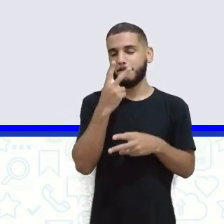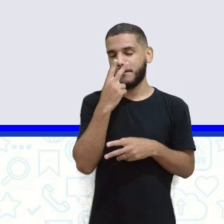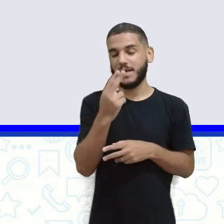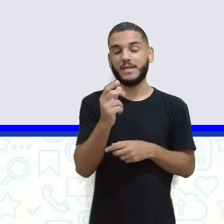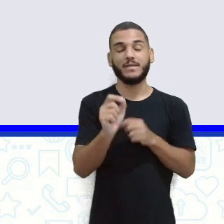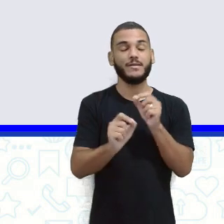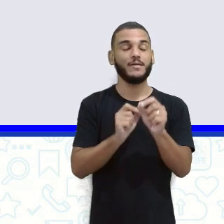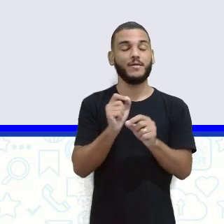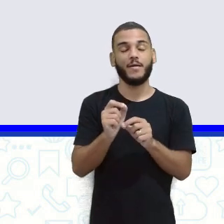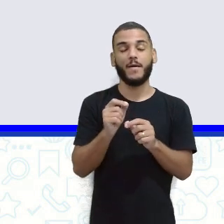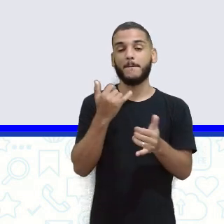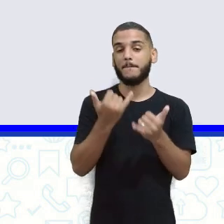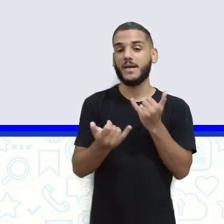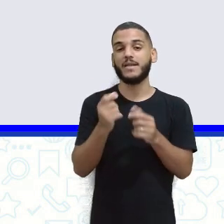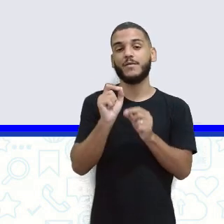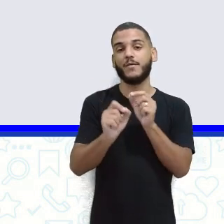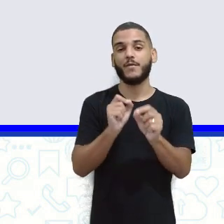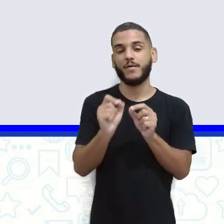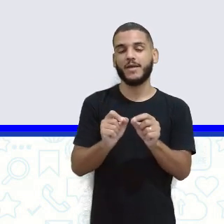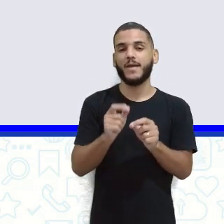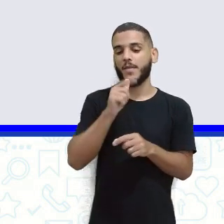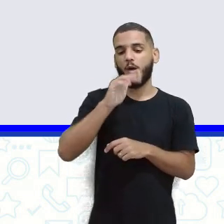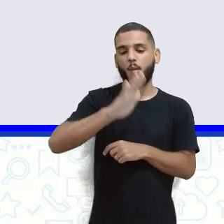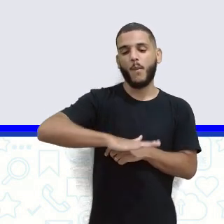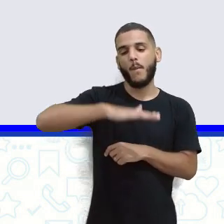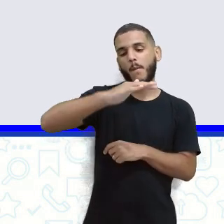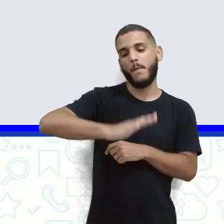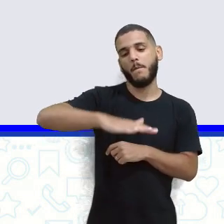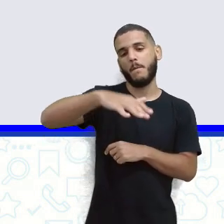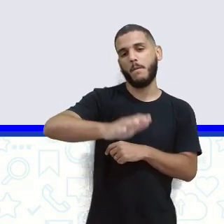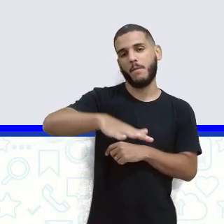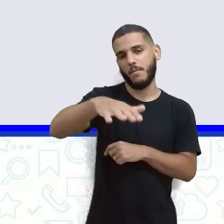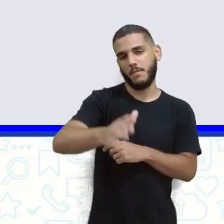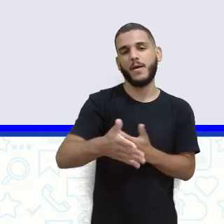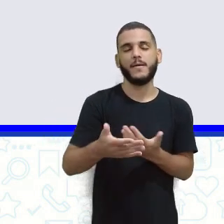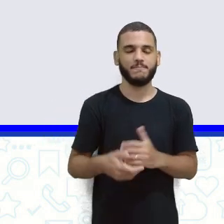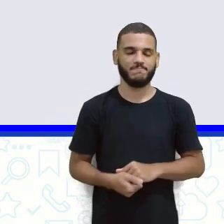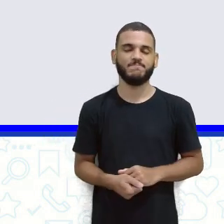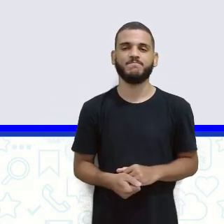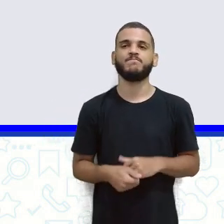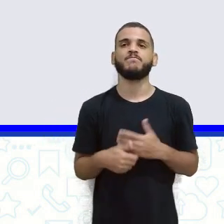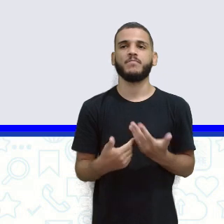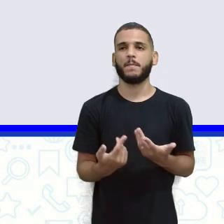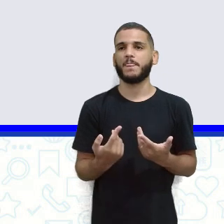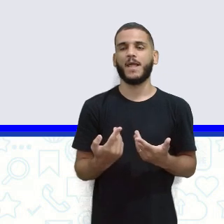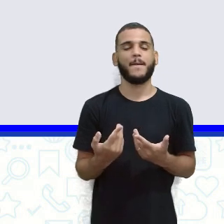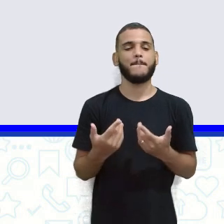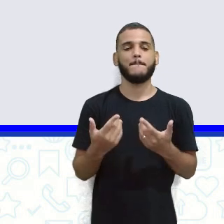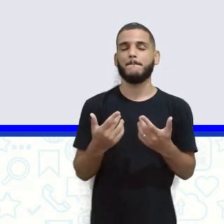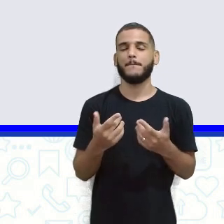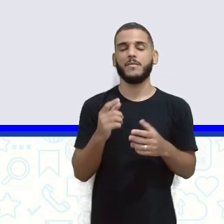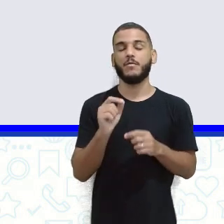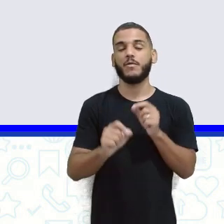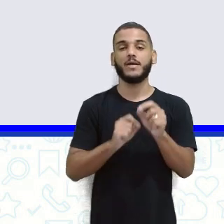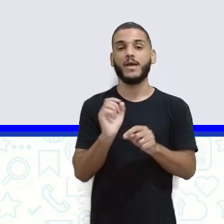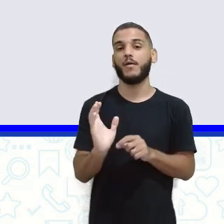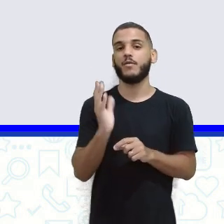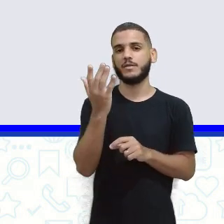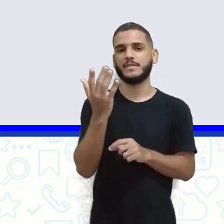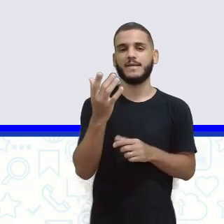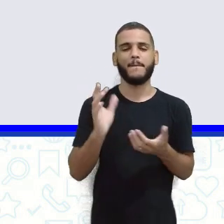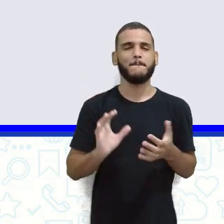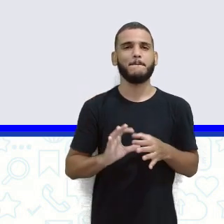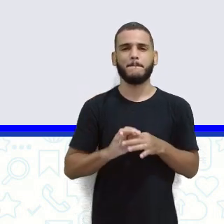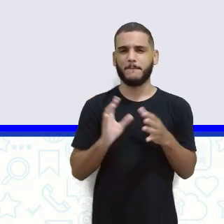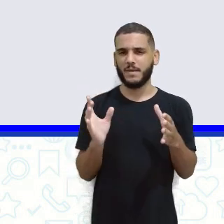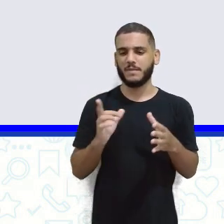aí, né? Formando ondinhas. Pois é, então, superfícies não totalmente lisas, não permitem imagens refletidas. Então, se a gente